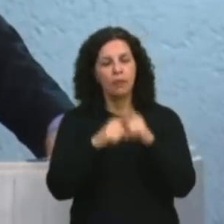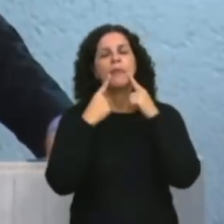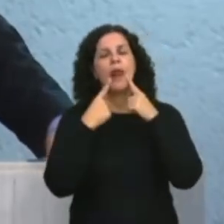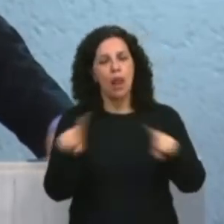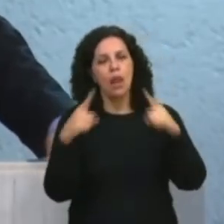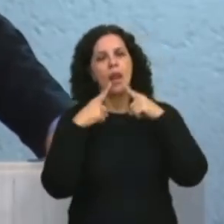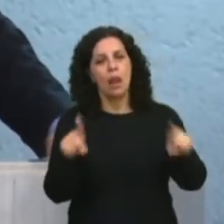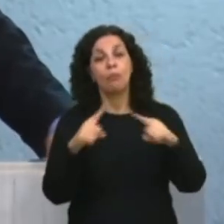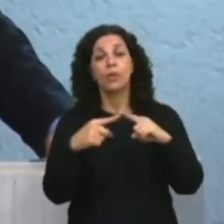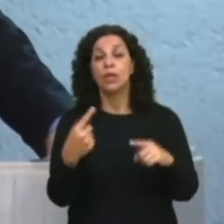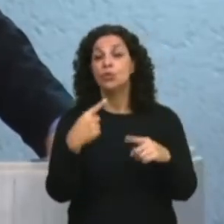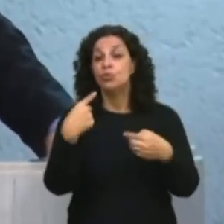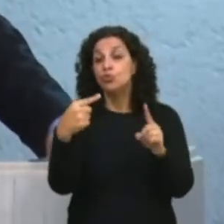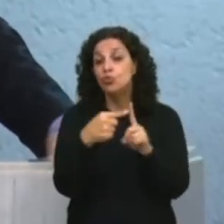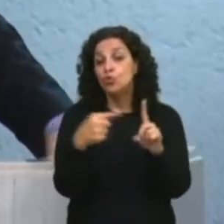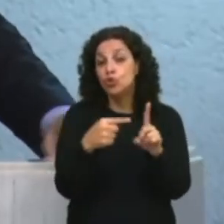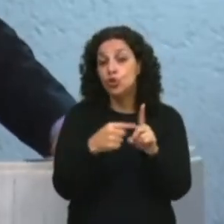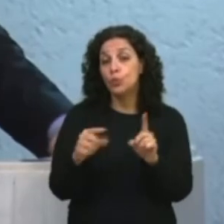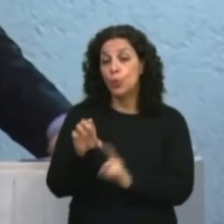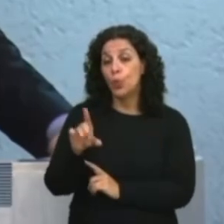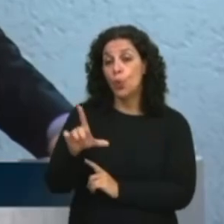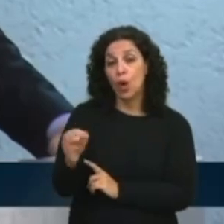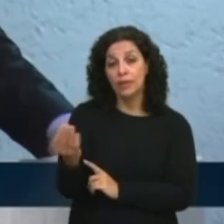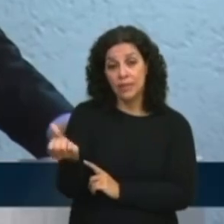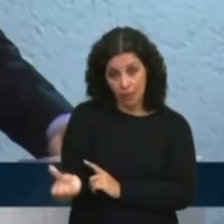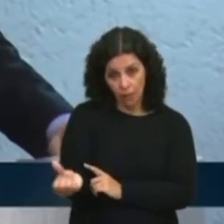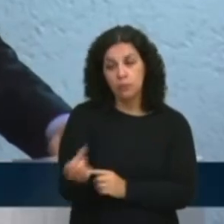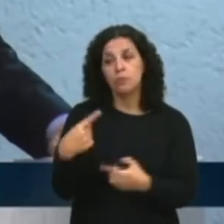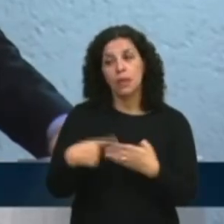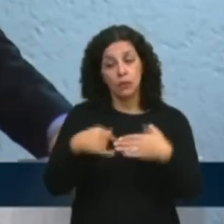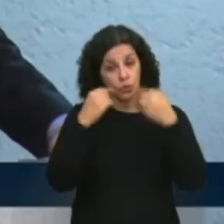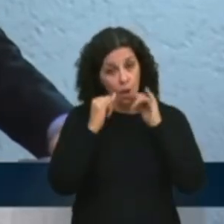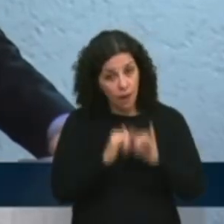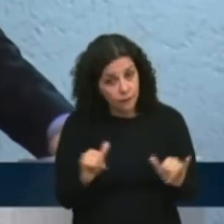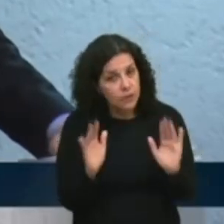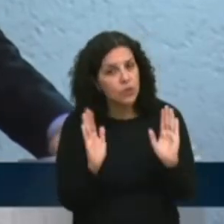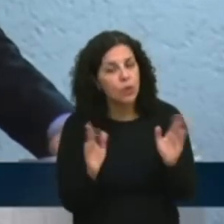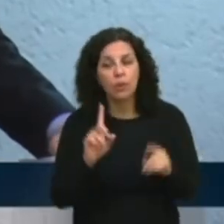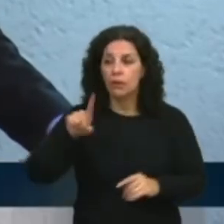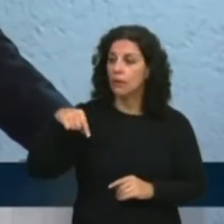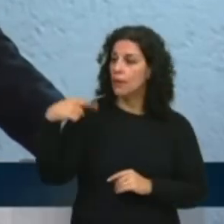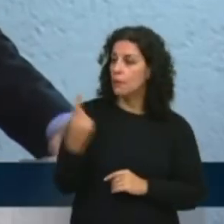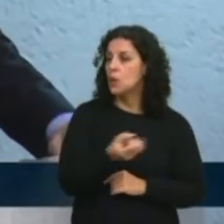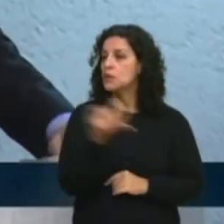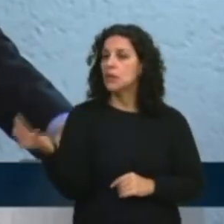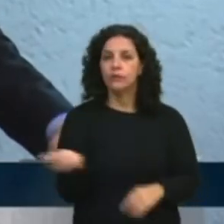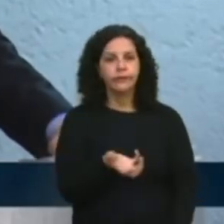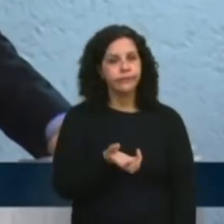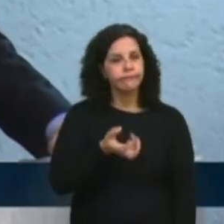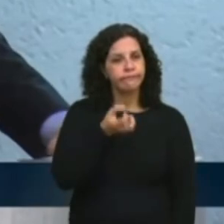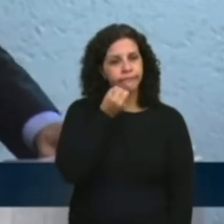em relação à modelagem do lote 6, especialmente. Eu estou fazendo esse alerta aqui, porque depois muitos vão ficar